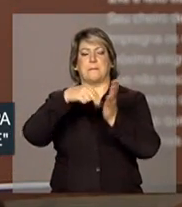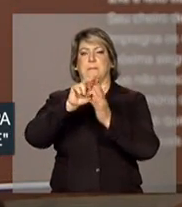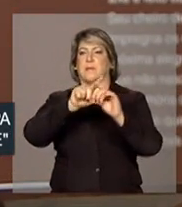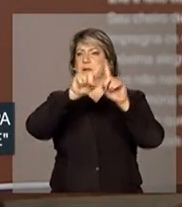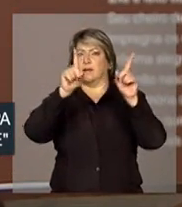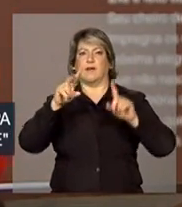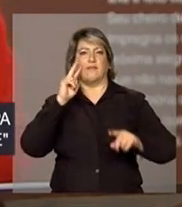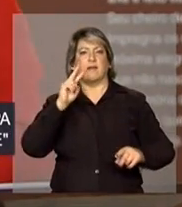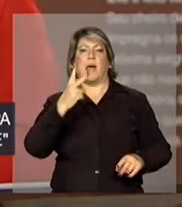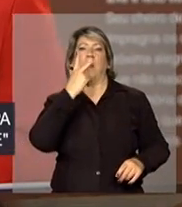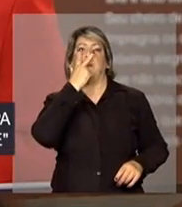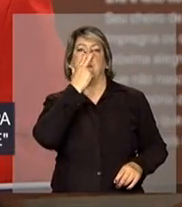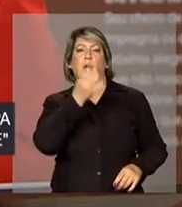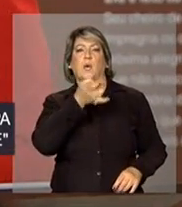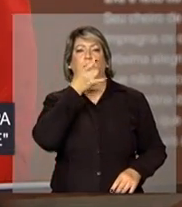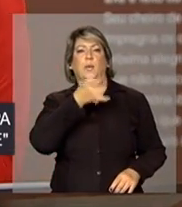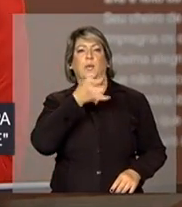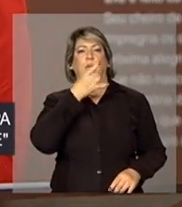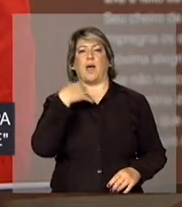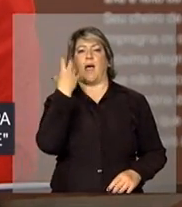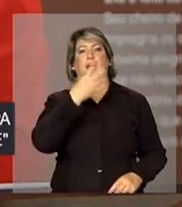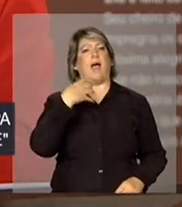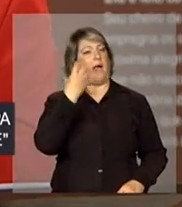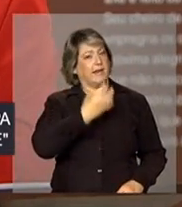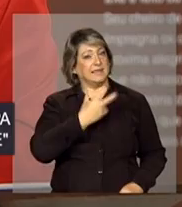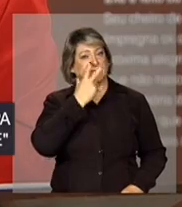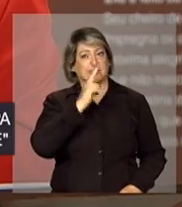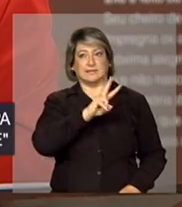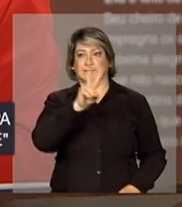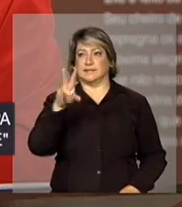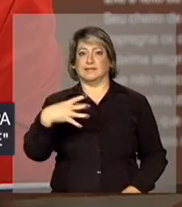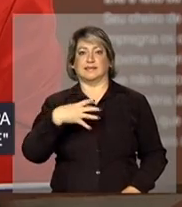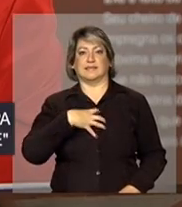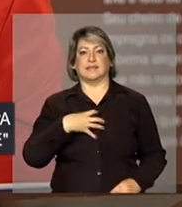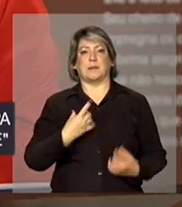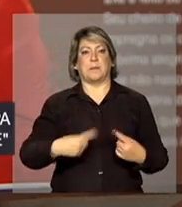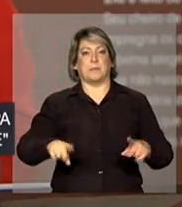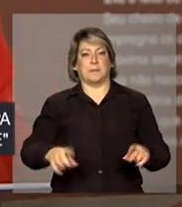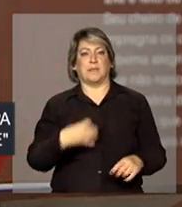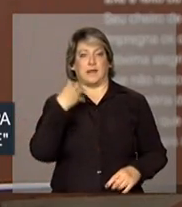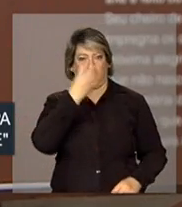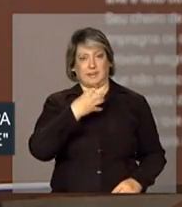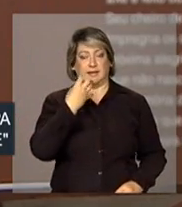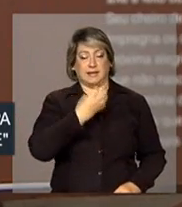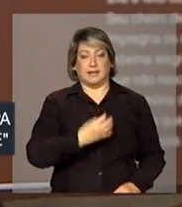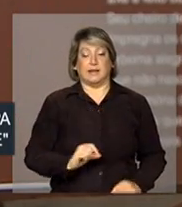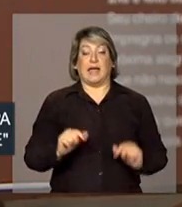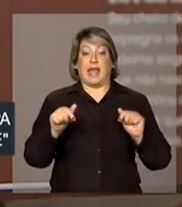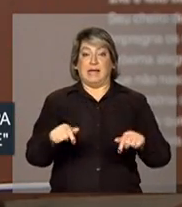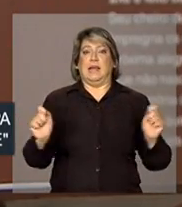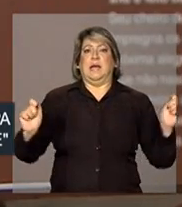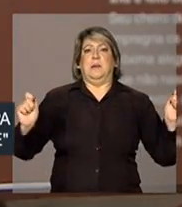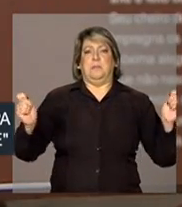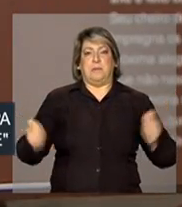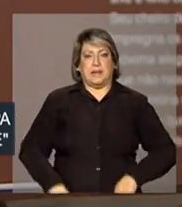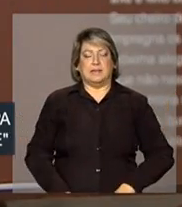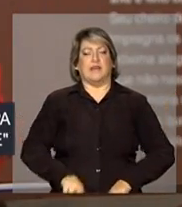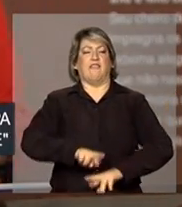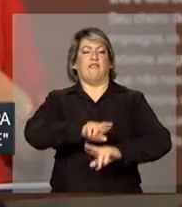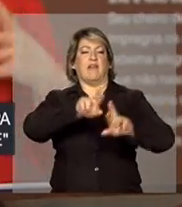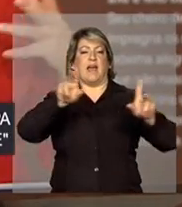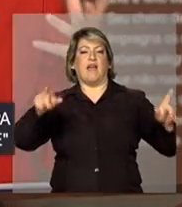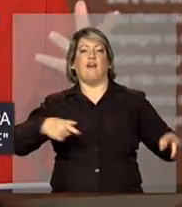a imagem também canta. E essa capacidade de várias